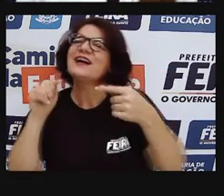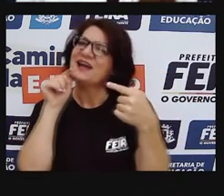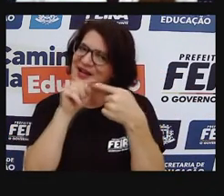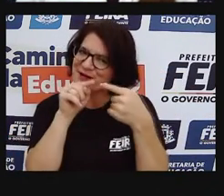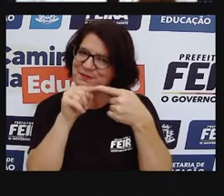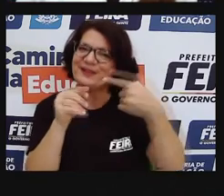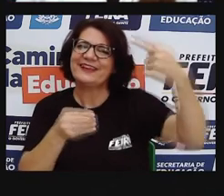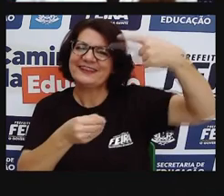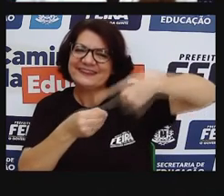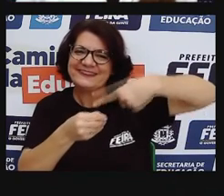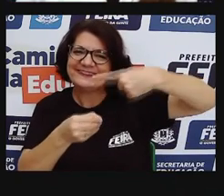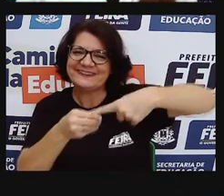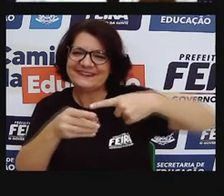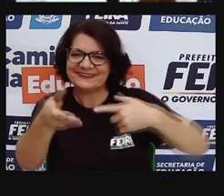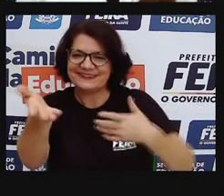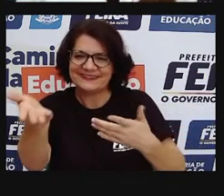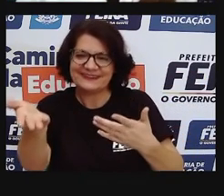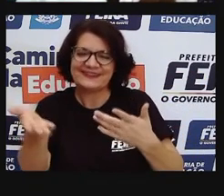outra arte,